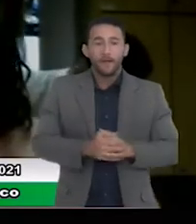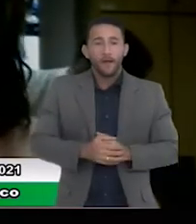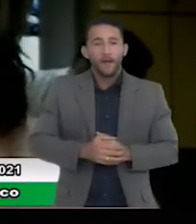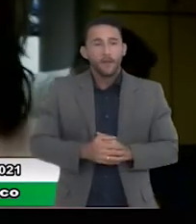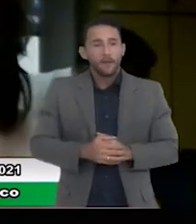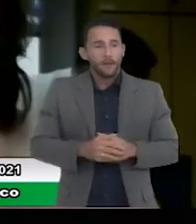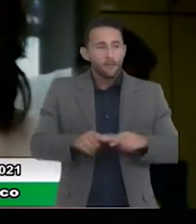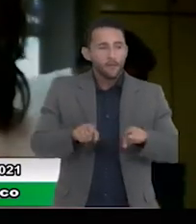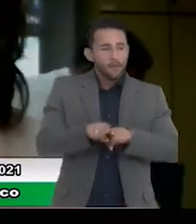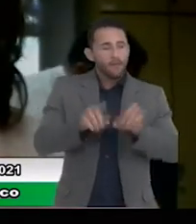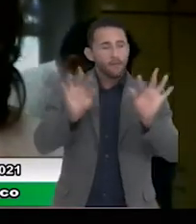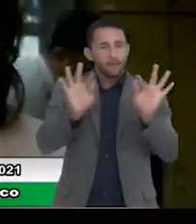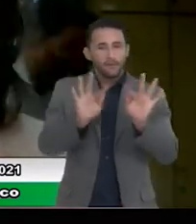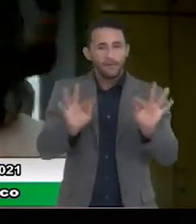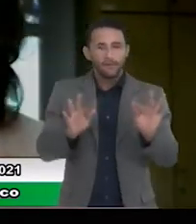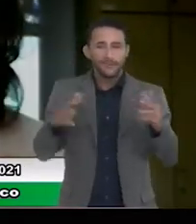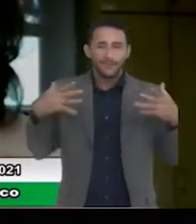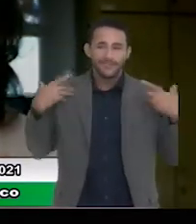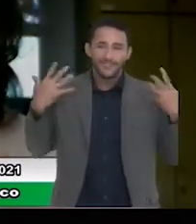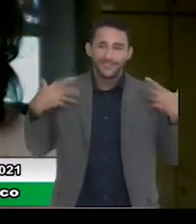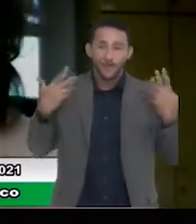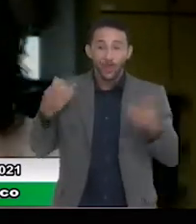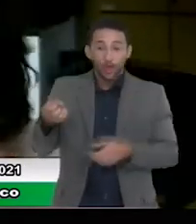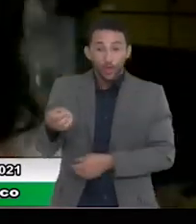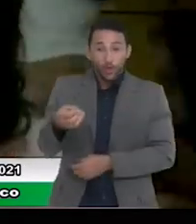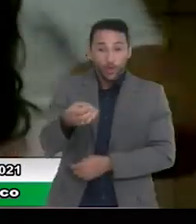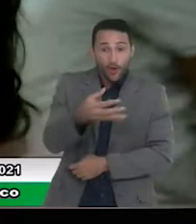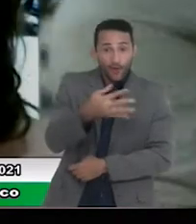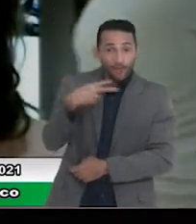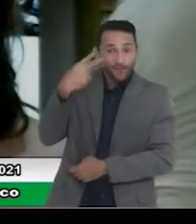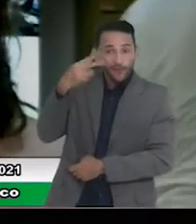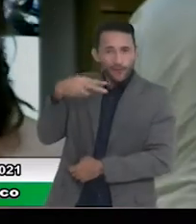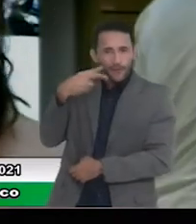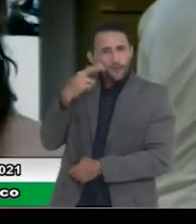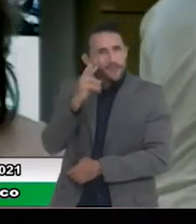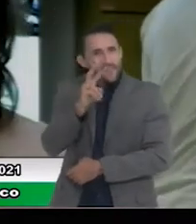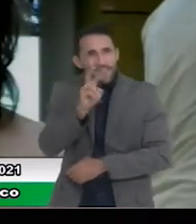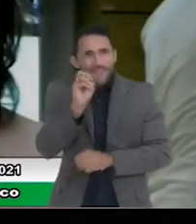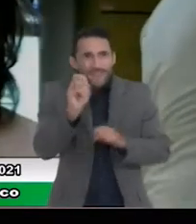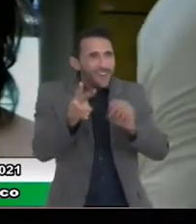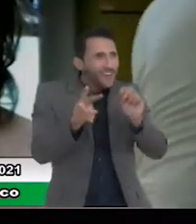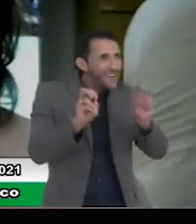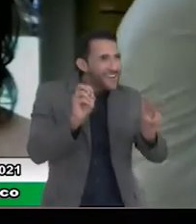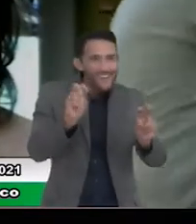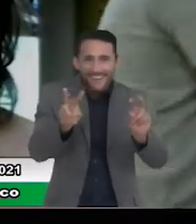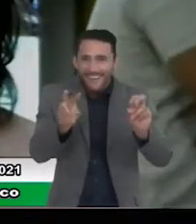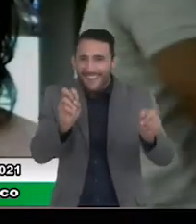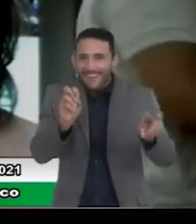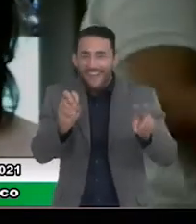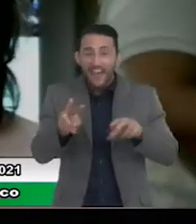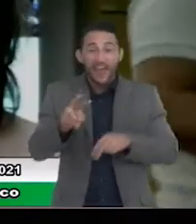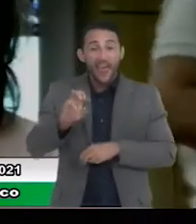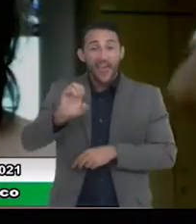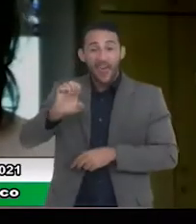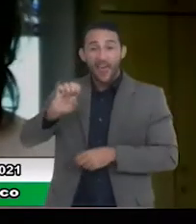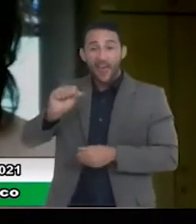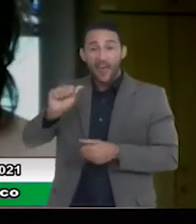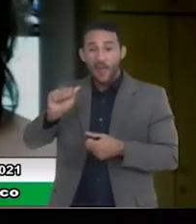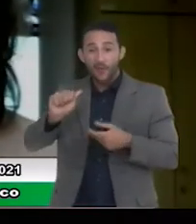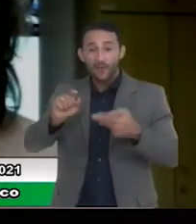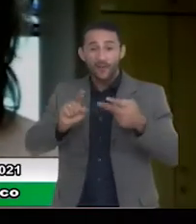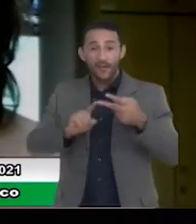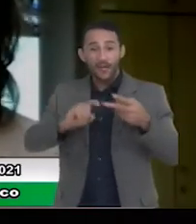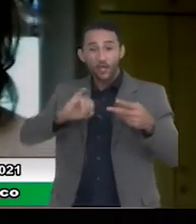alegria estar aqui com novos vereadores, tanto a Elza quanto o Julião, são vereadores que representam a renovação,